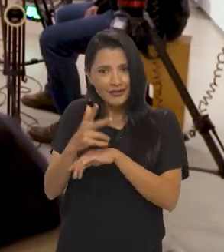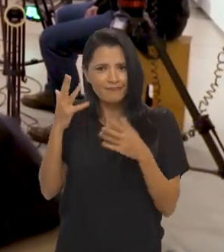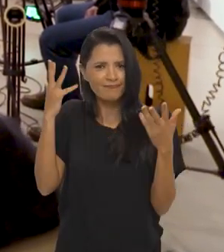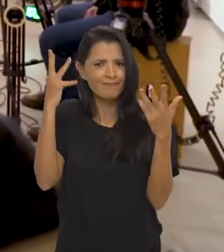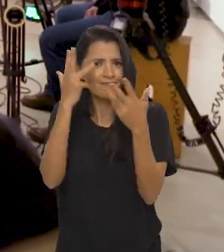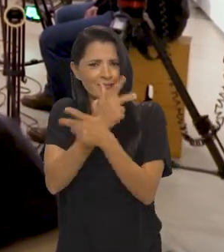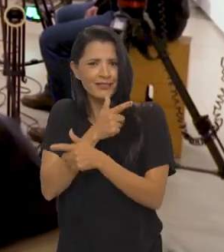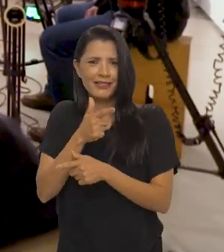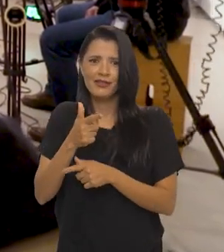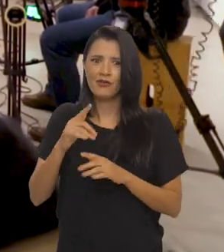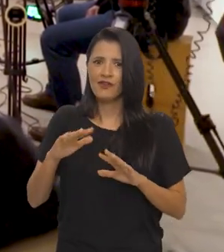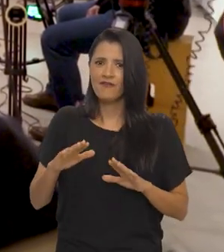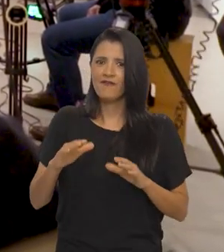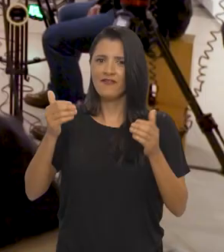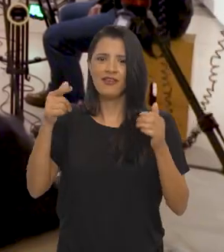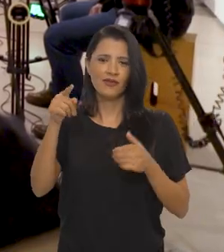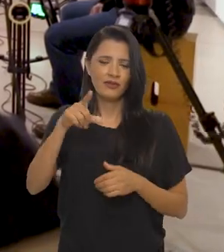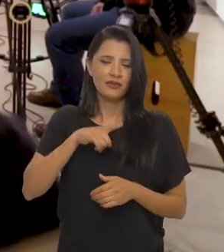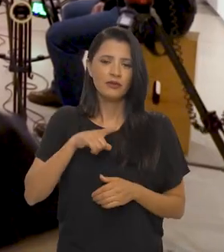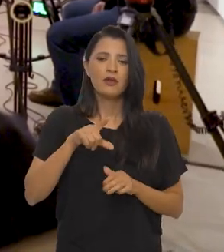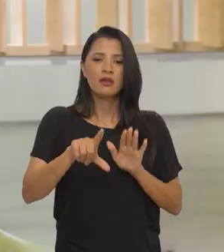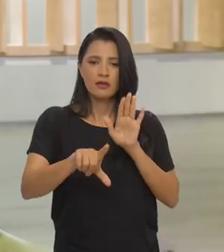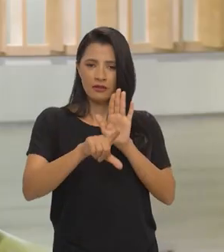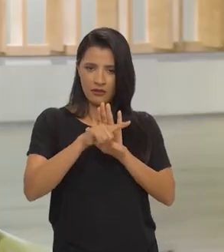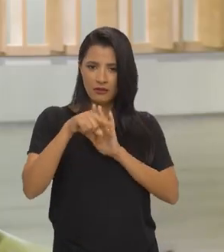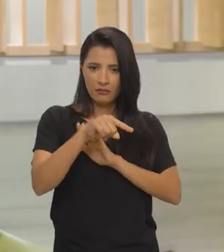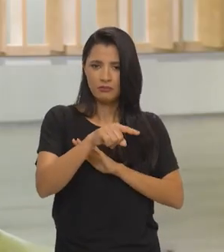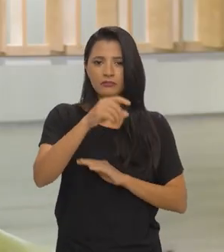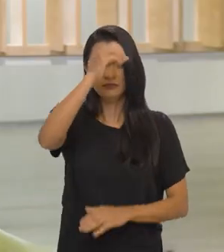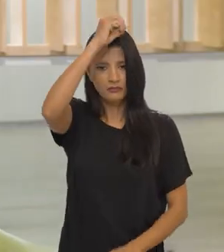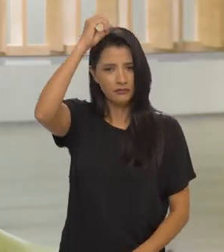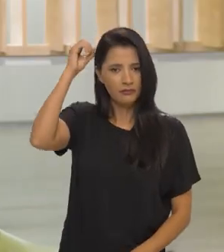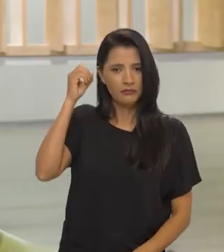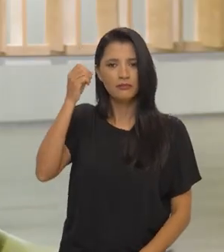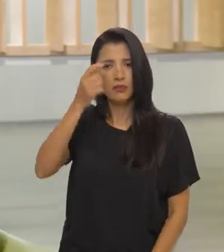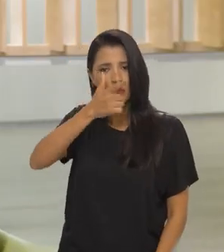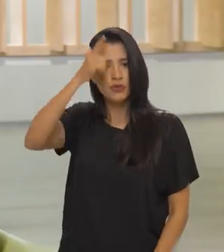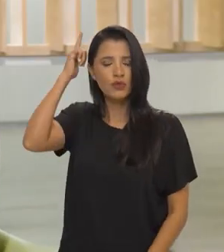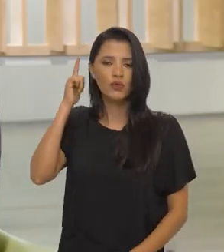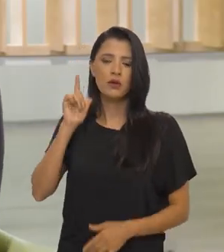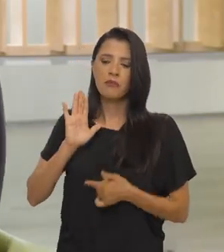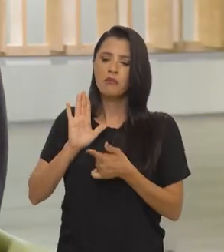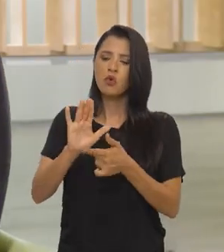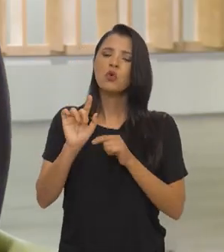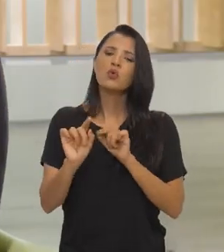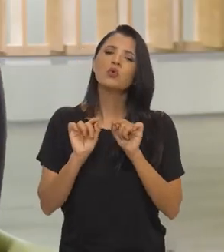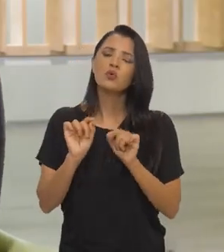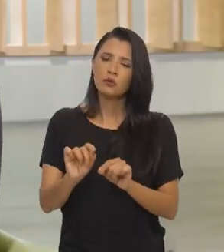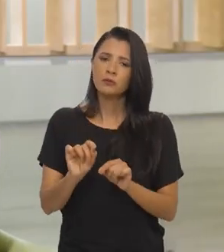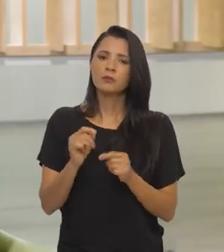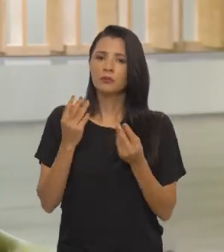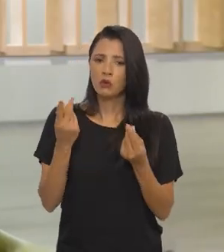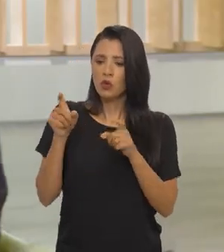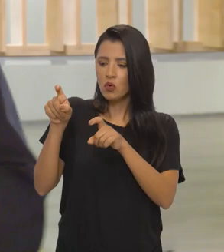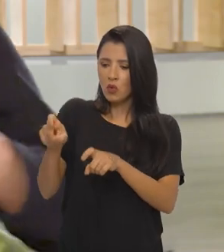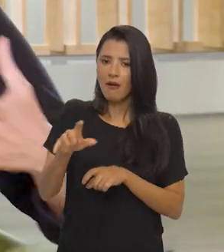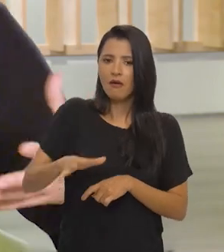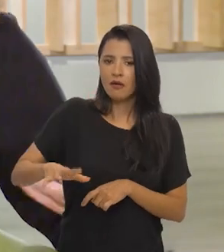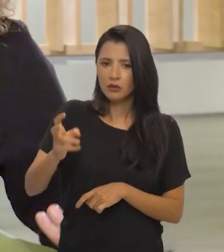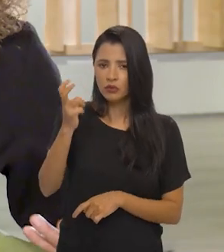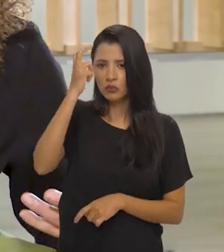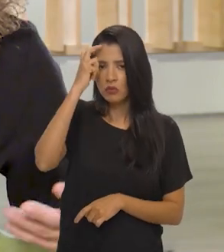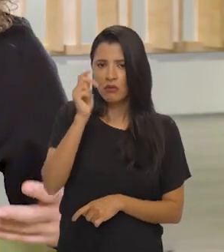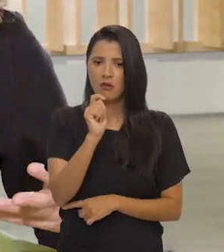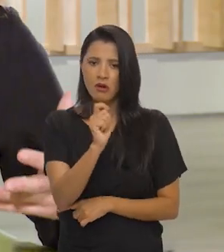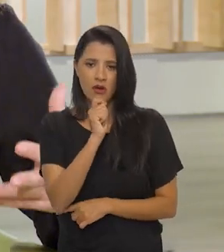esse evento. Que foi uma coisa... E essa lei, a lei Paulo Gustavo, é justamente uma lei que diz que, como o